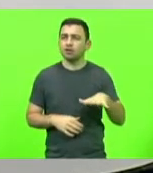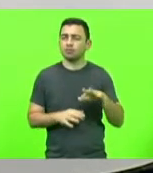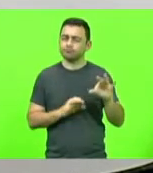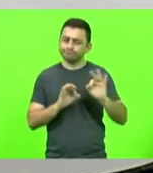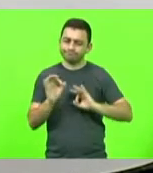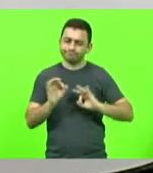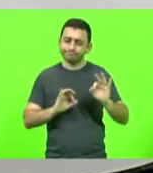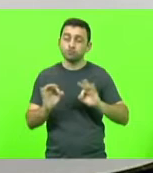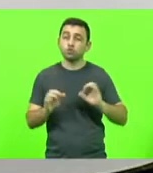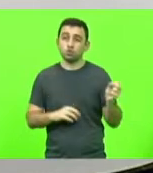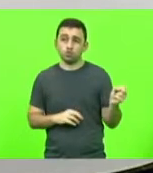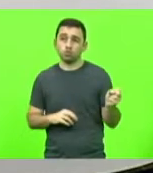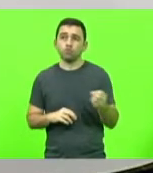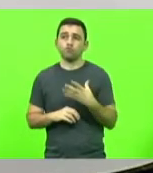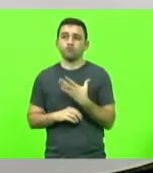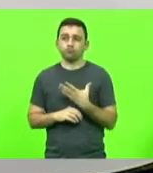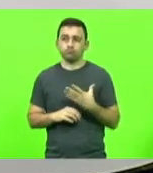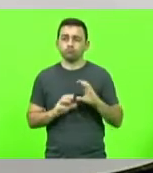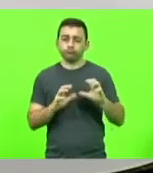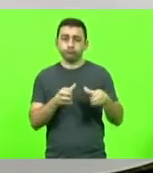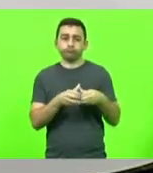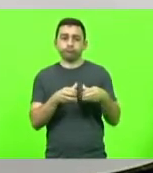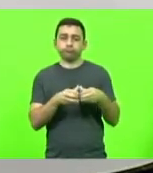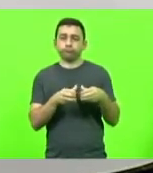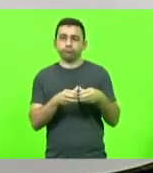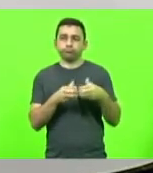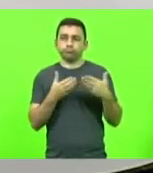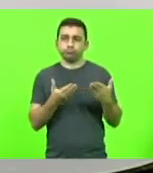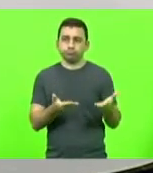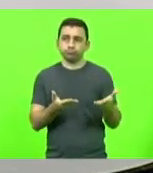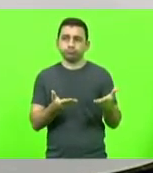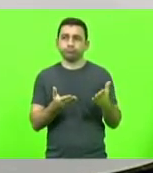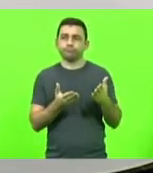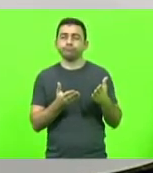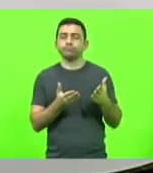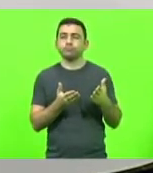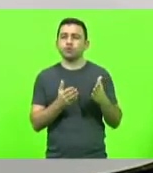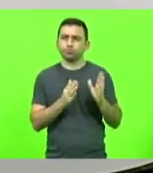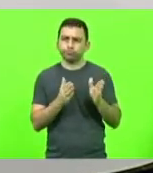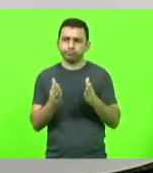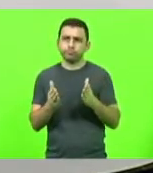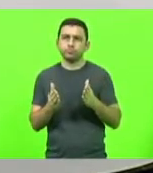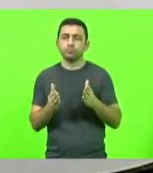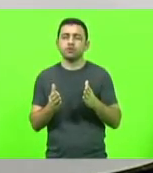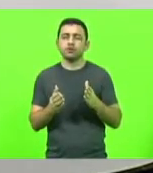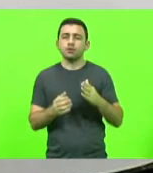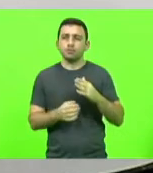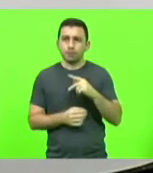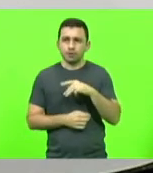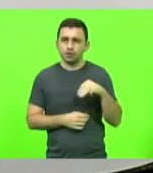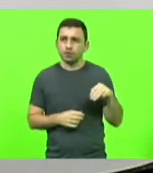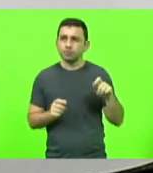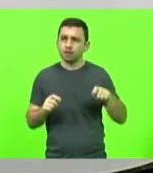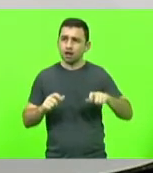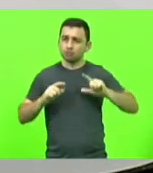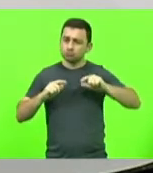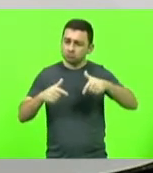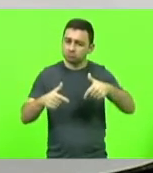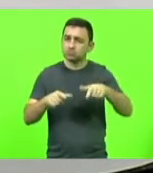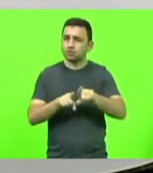desdobramento com um batalhão que vai permitir que a organização militar se ponha mais à disposição